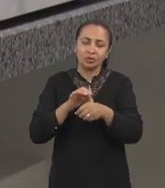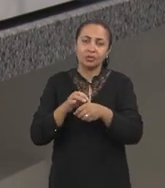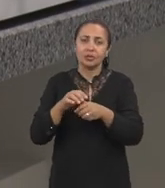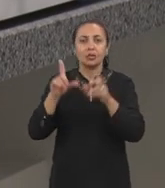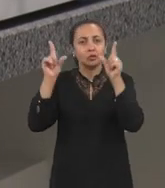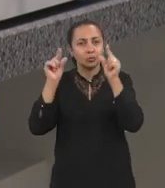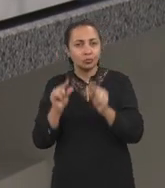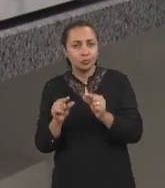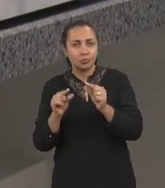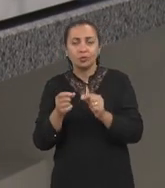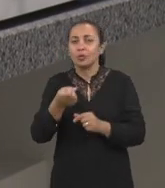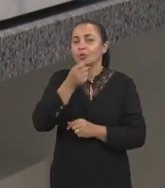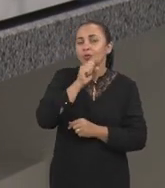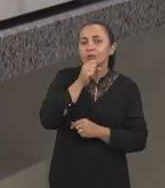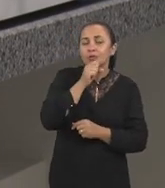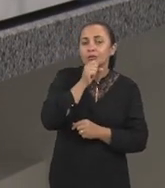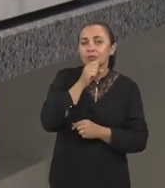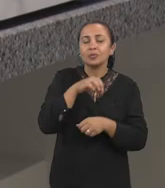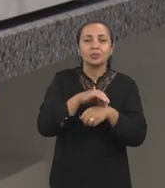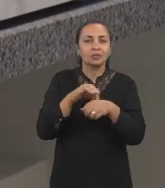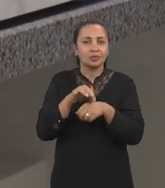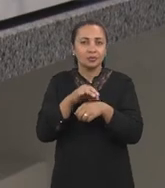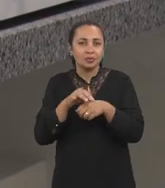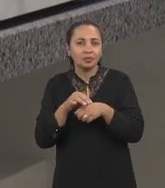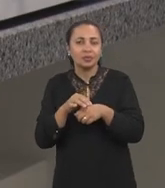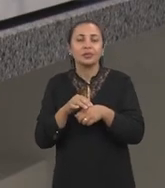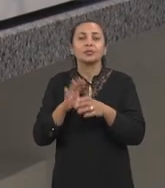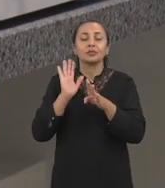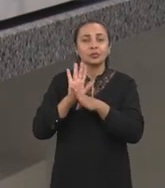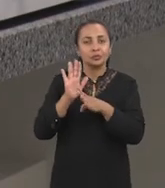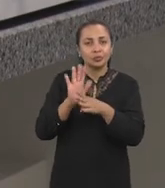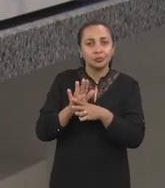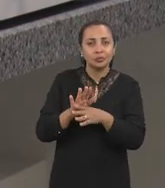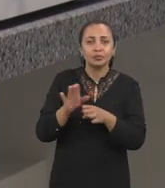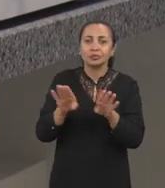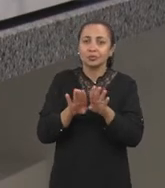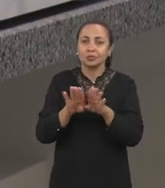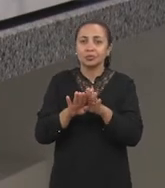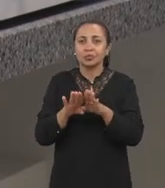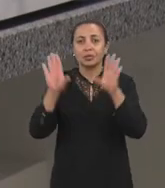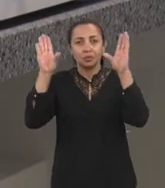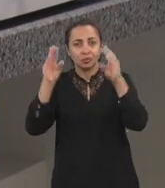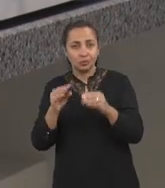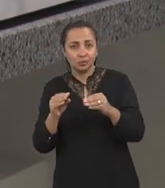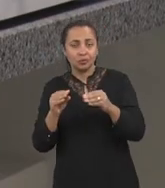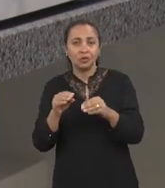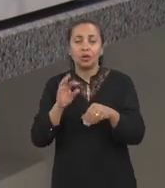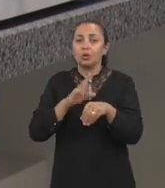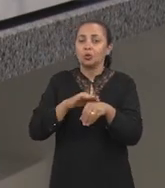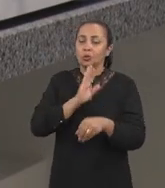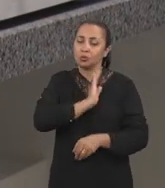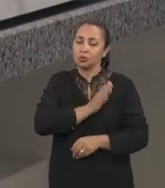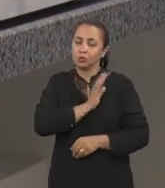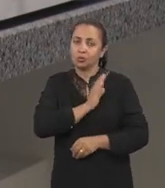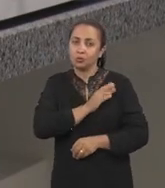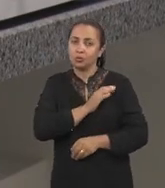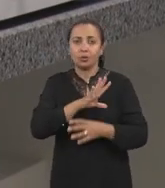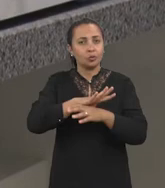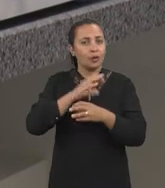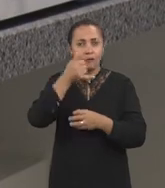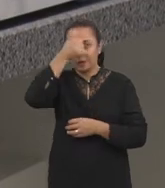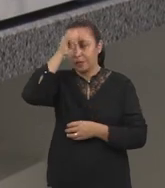minimizando o envelhecimento celular, ajudando na redução do risco de doenças cardiovasculares,